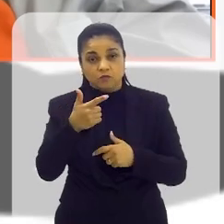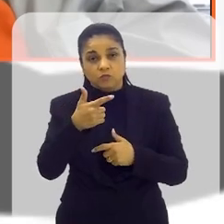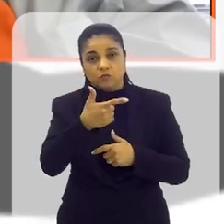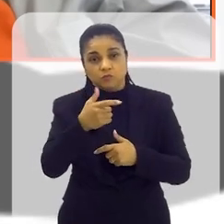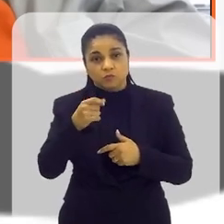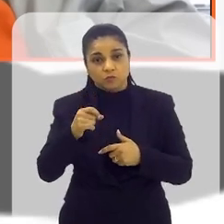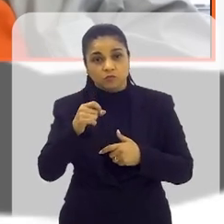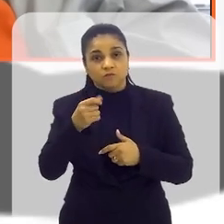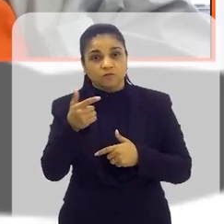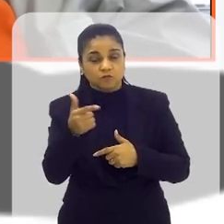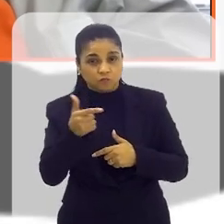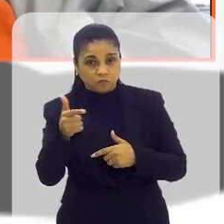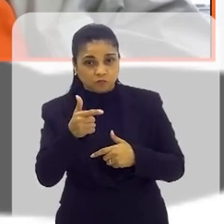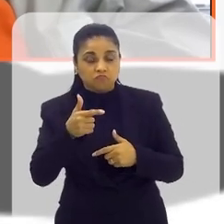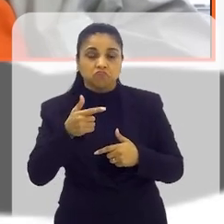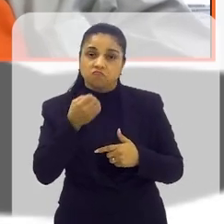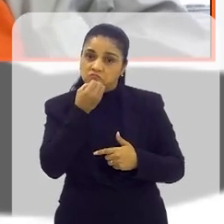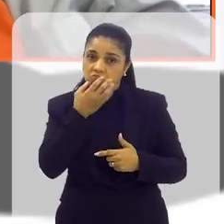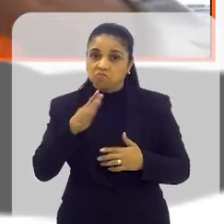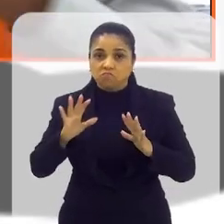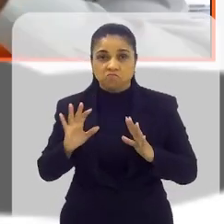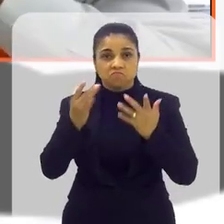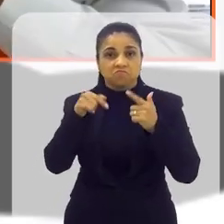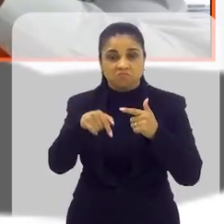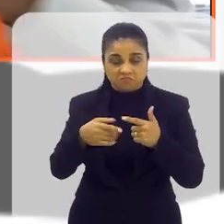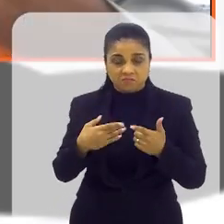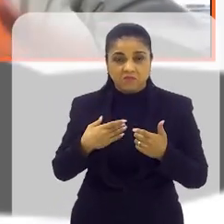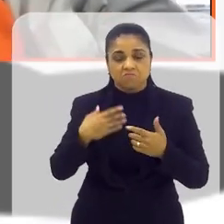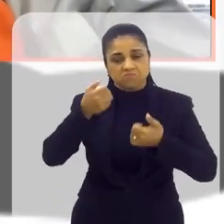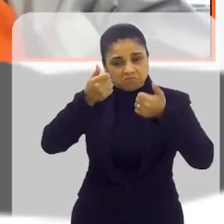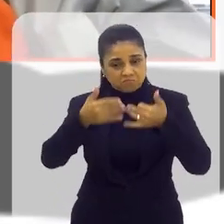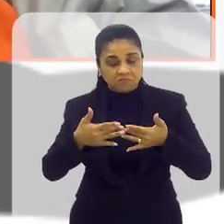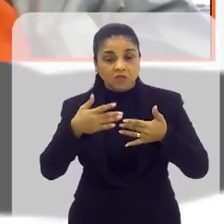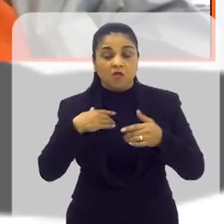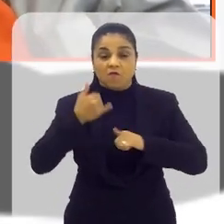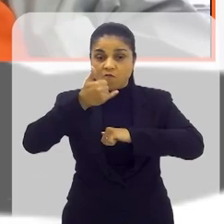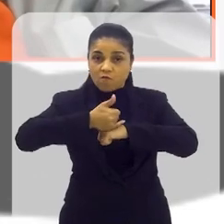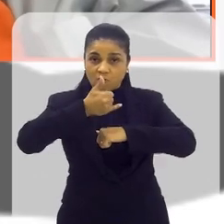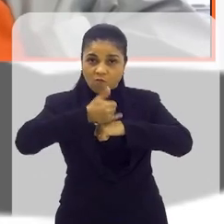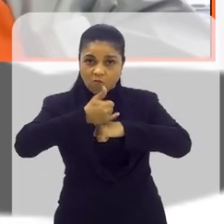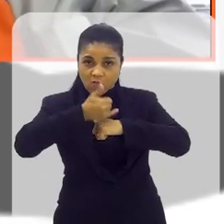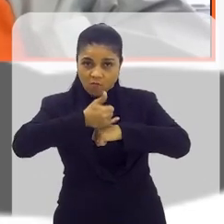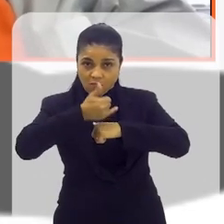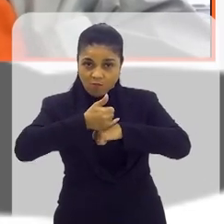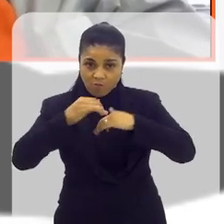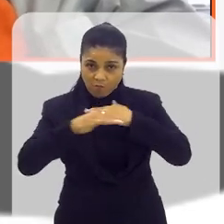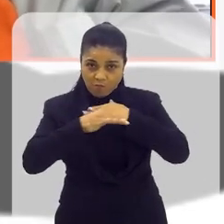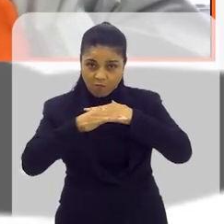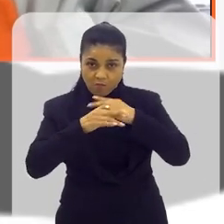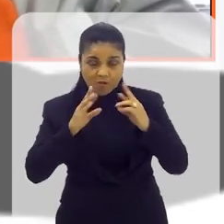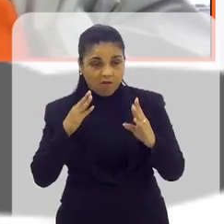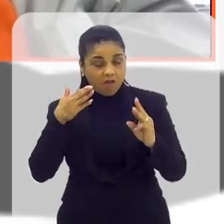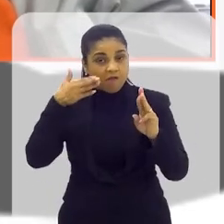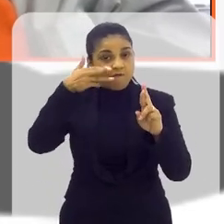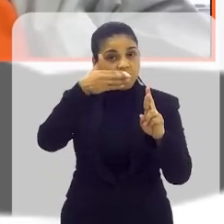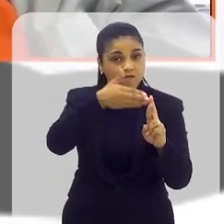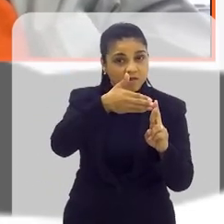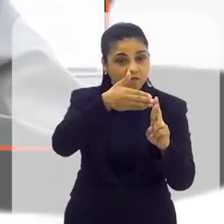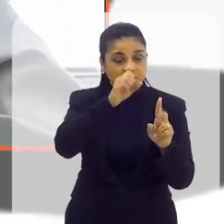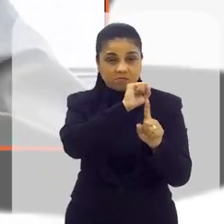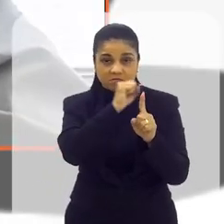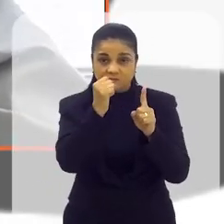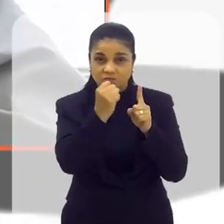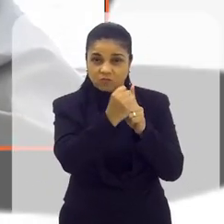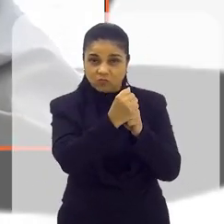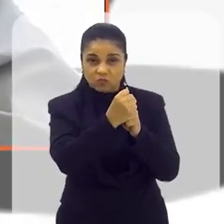programa obteve um êxito enorme. O senhor pode contar um pouco sobre isso? Claro, Volta Redonda, Cláudia, é referência na assistência social,